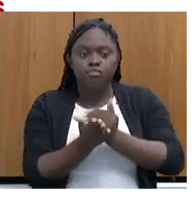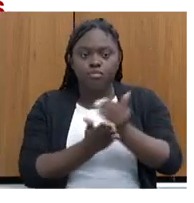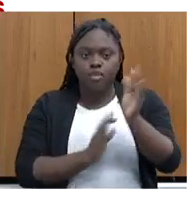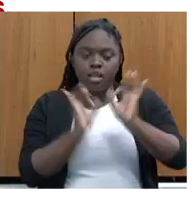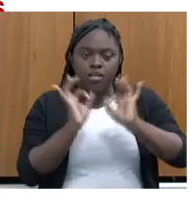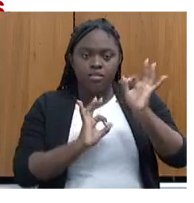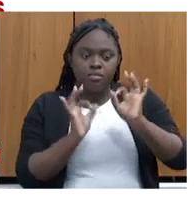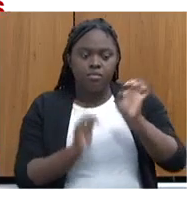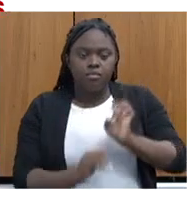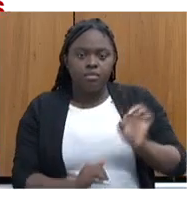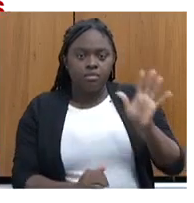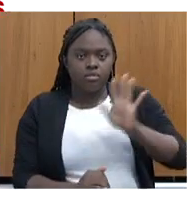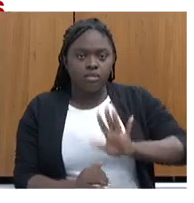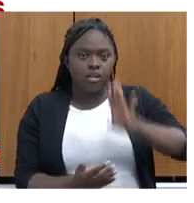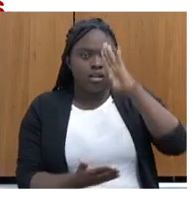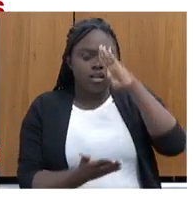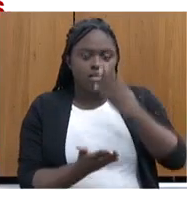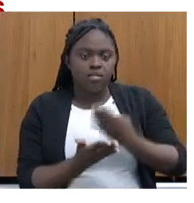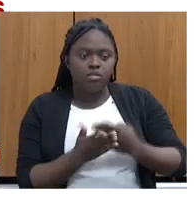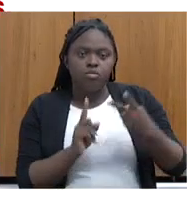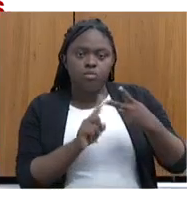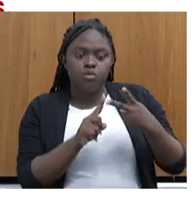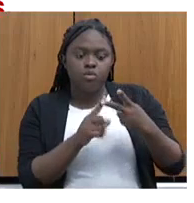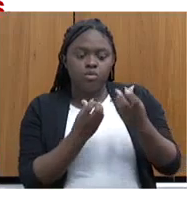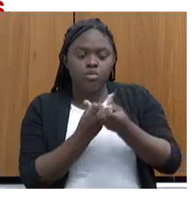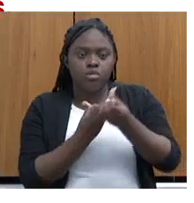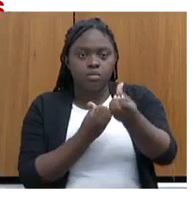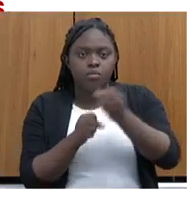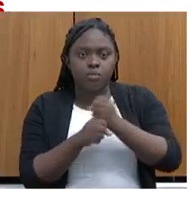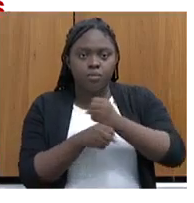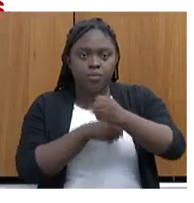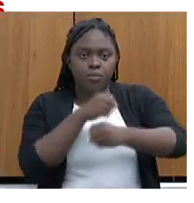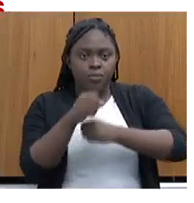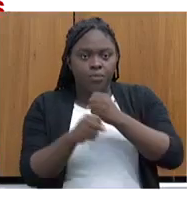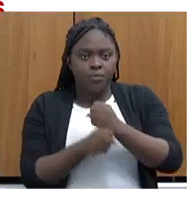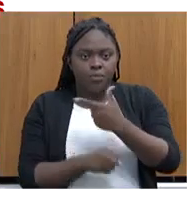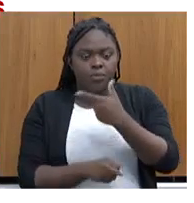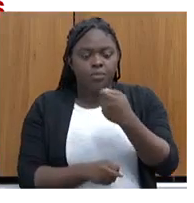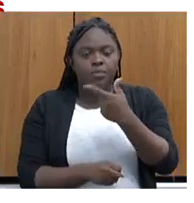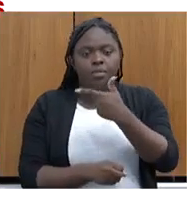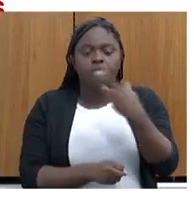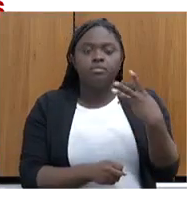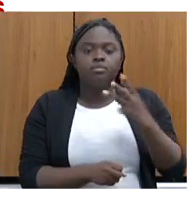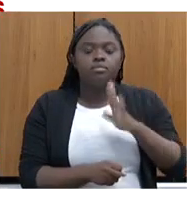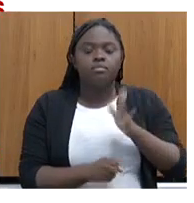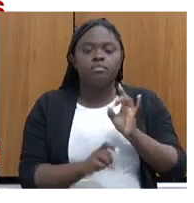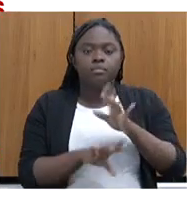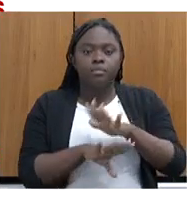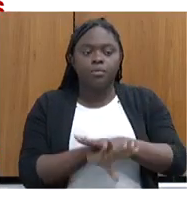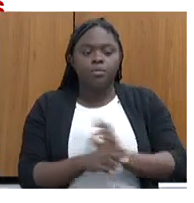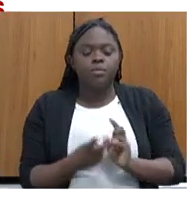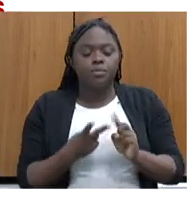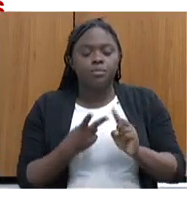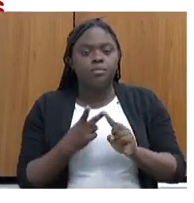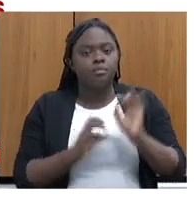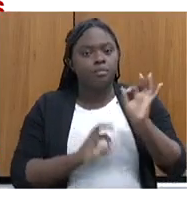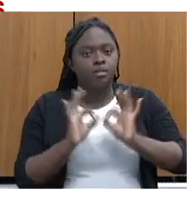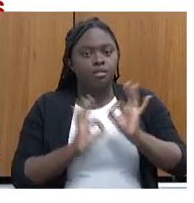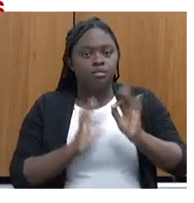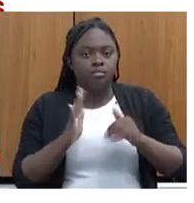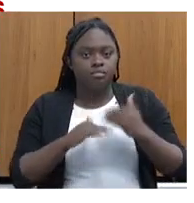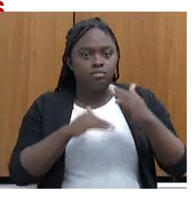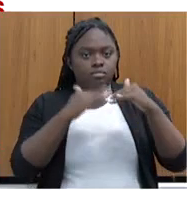acreditamos que no segundo semestre de 2023 já esteja pronto. O plano de desenvolvimento de desenvolvimento social, que é o de